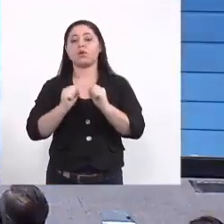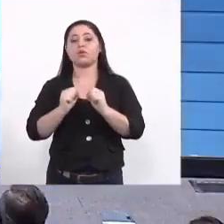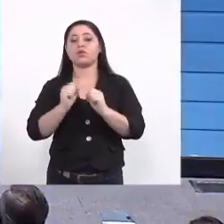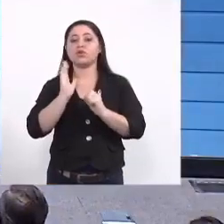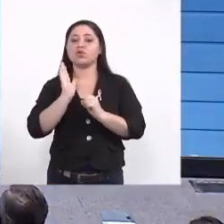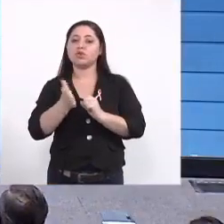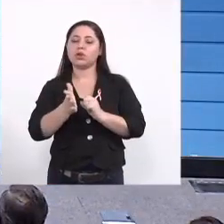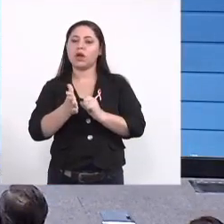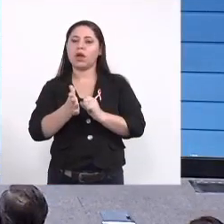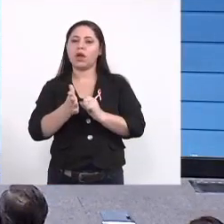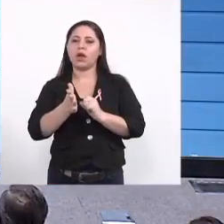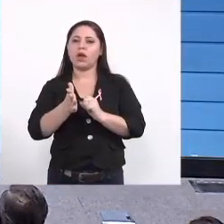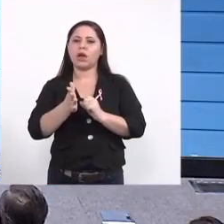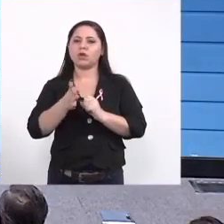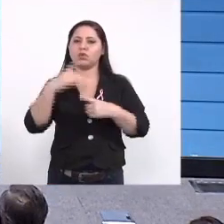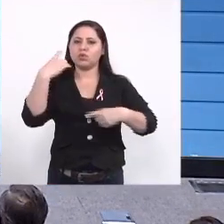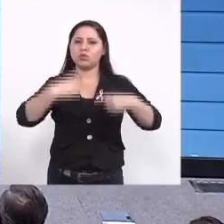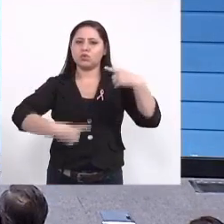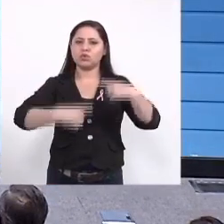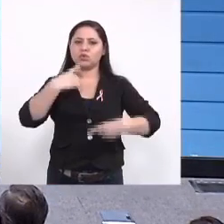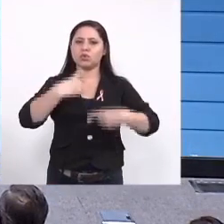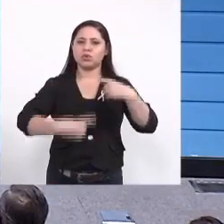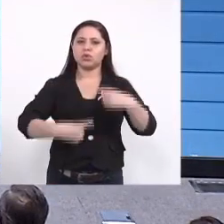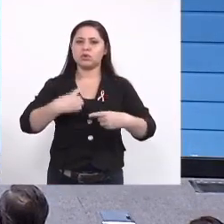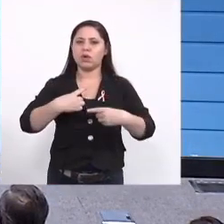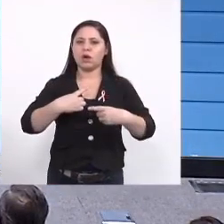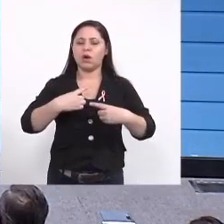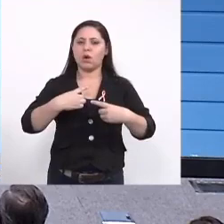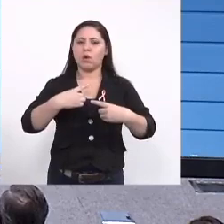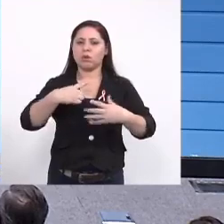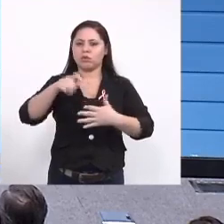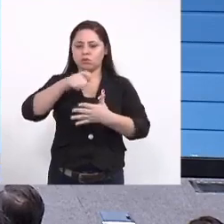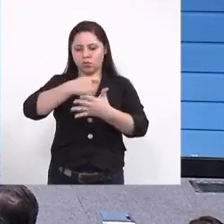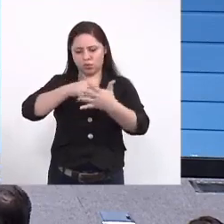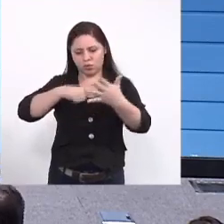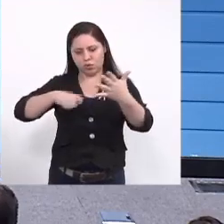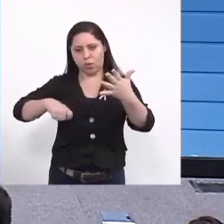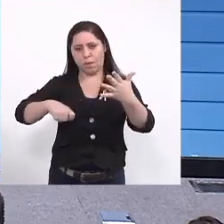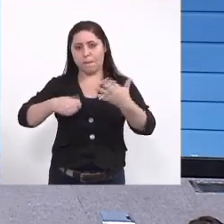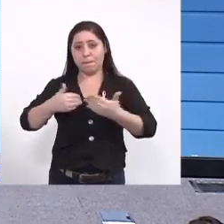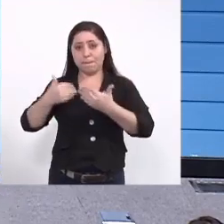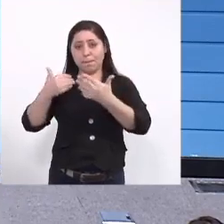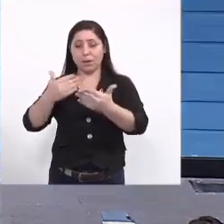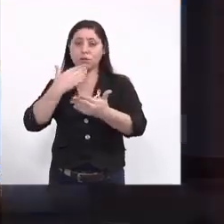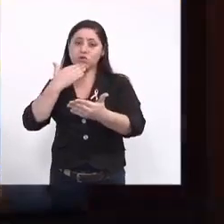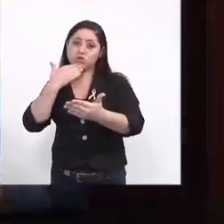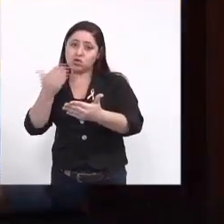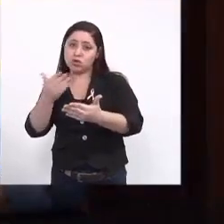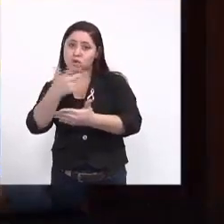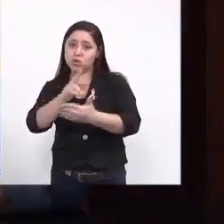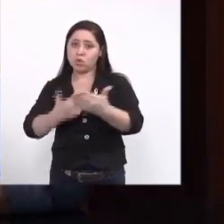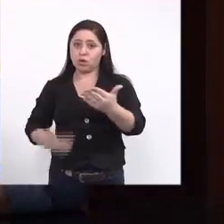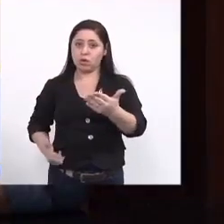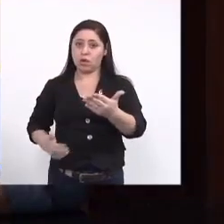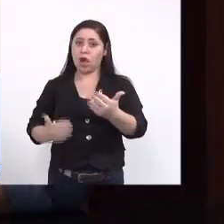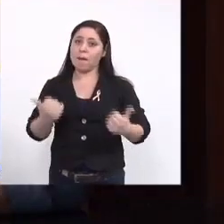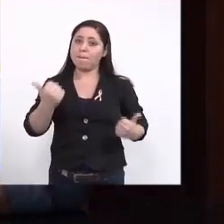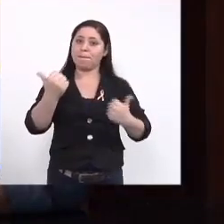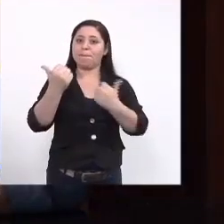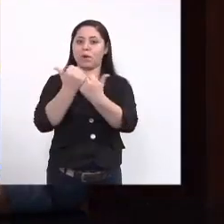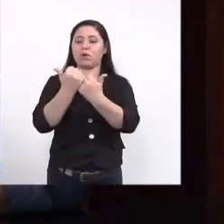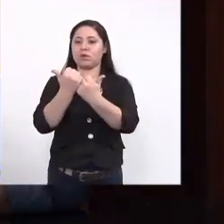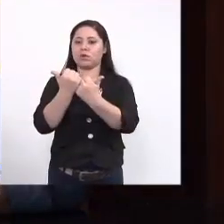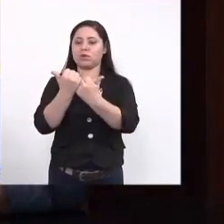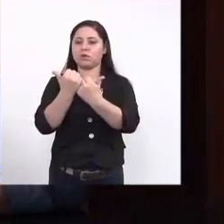já desse debate aqui já saiu um encaminhamento para que a gente possa pedir apoio